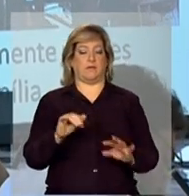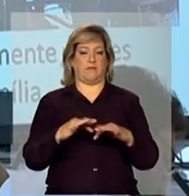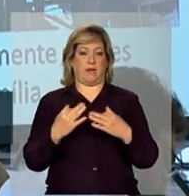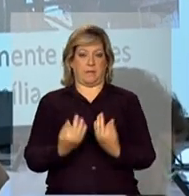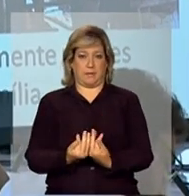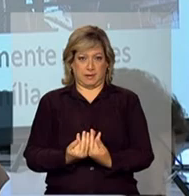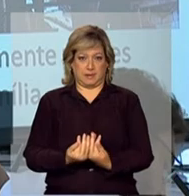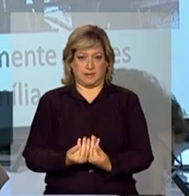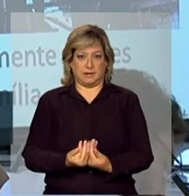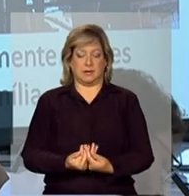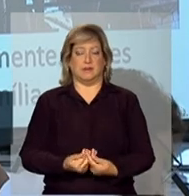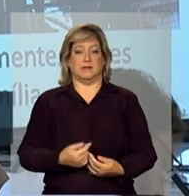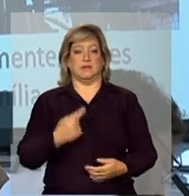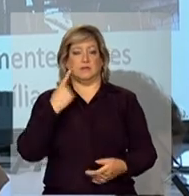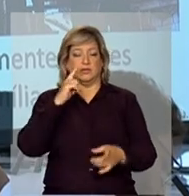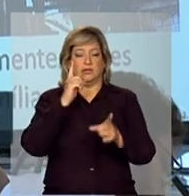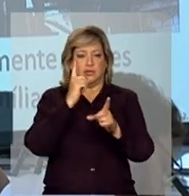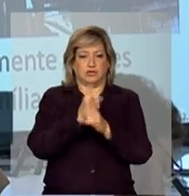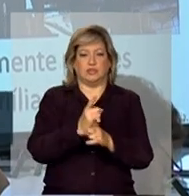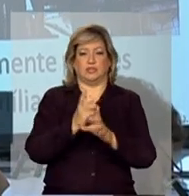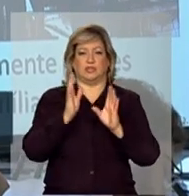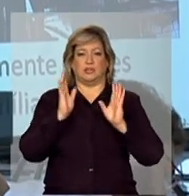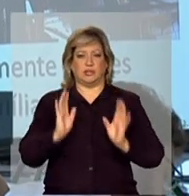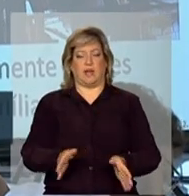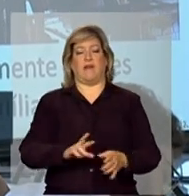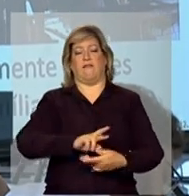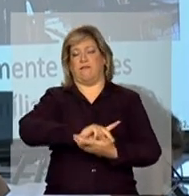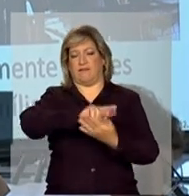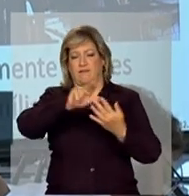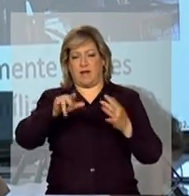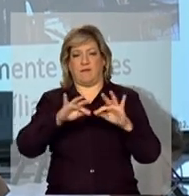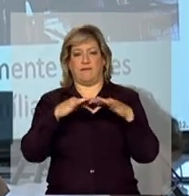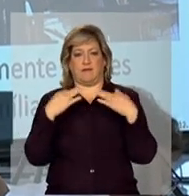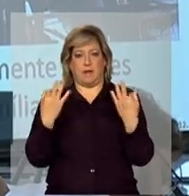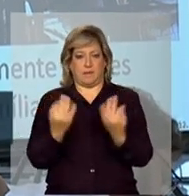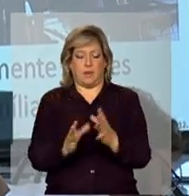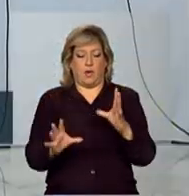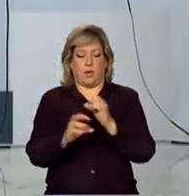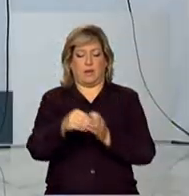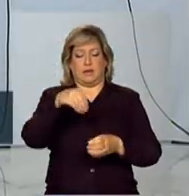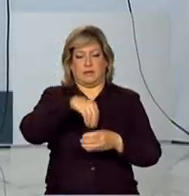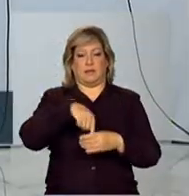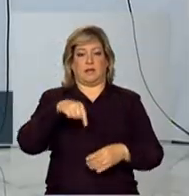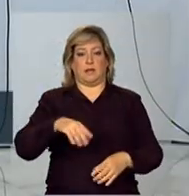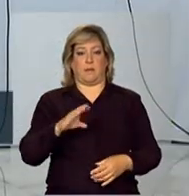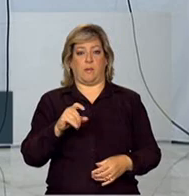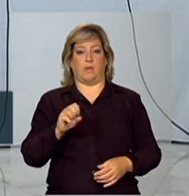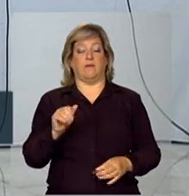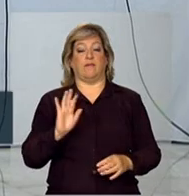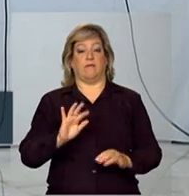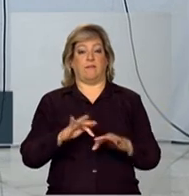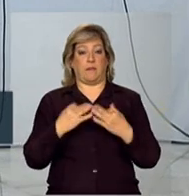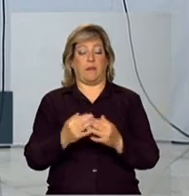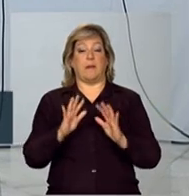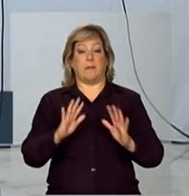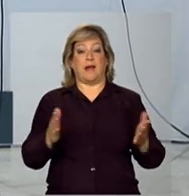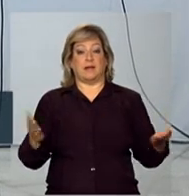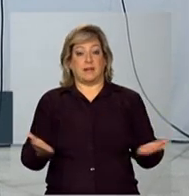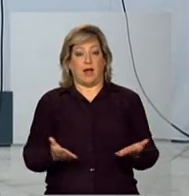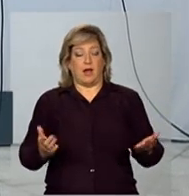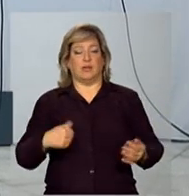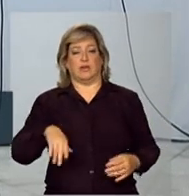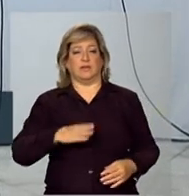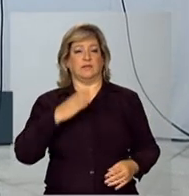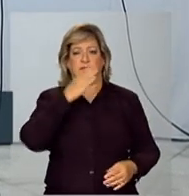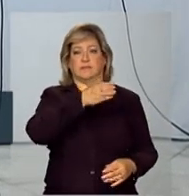que já foram localizadas, já contam daquele crescimento do número de famílias dentro do Bolsa Família, mas nós, agora, tendo ido a campo,